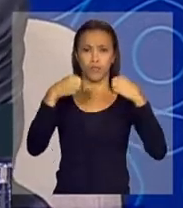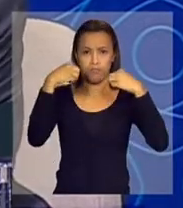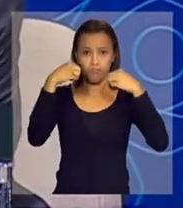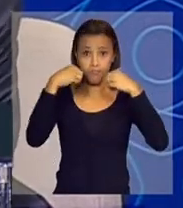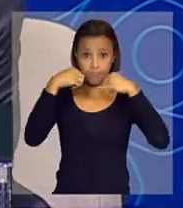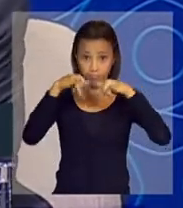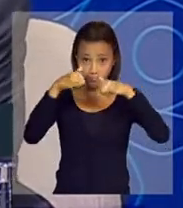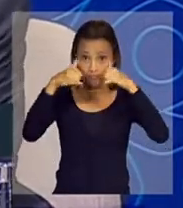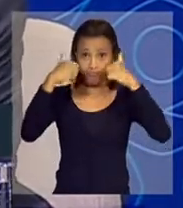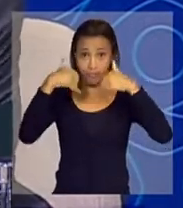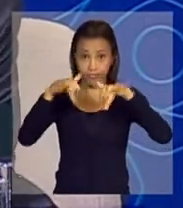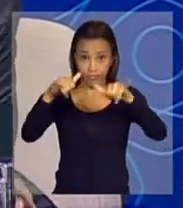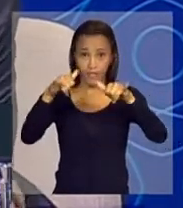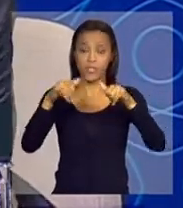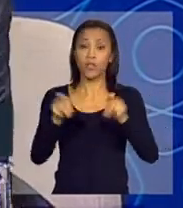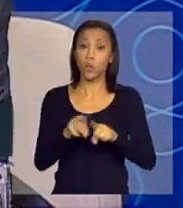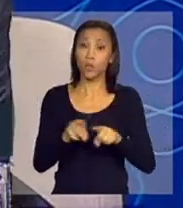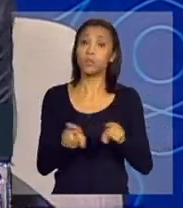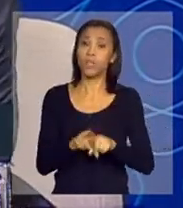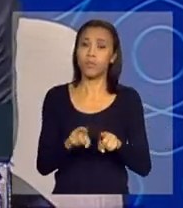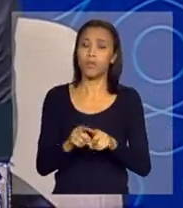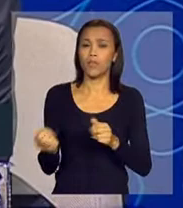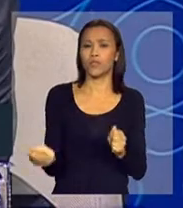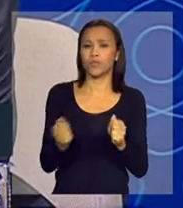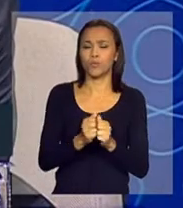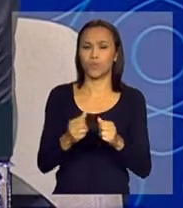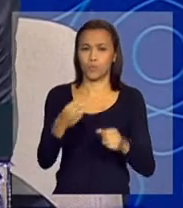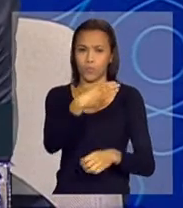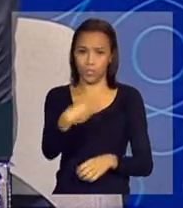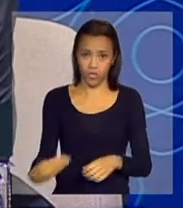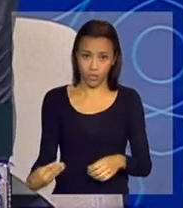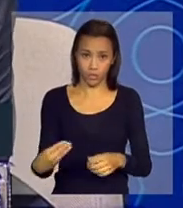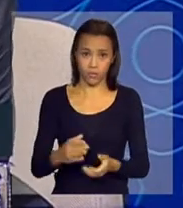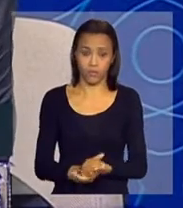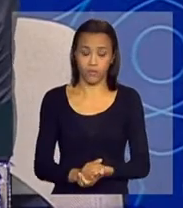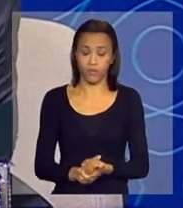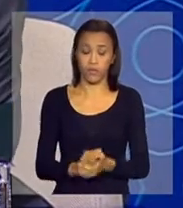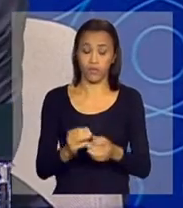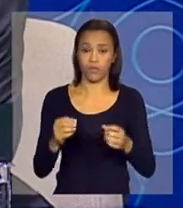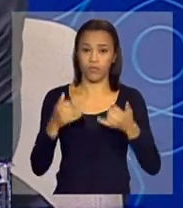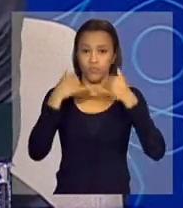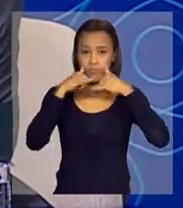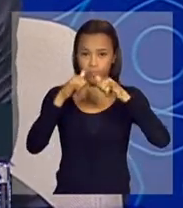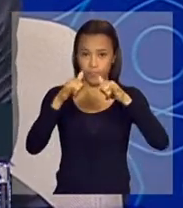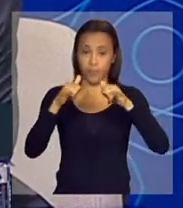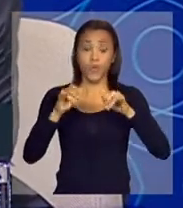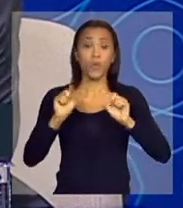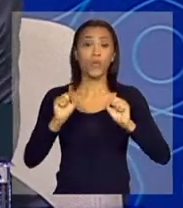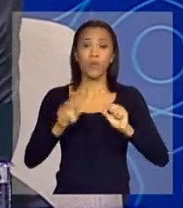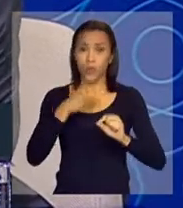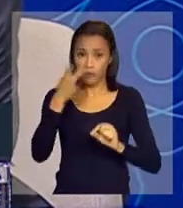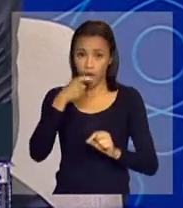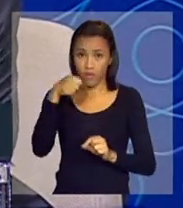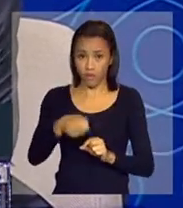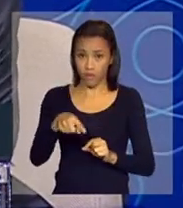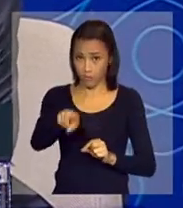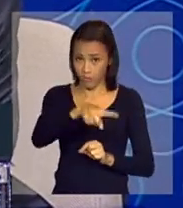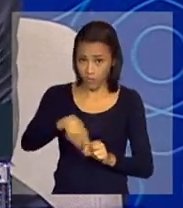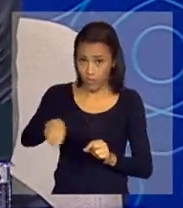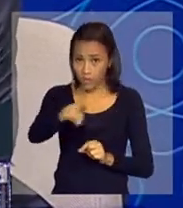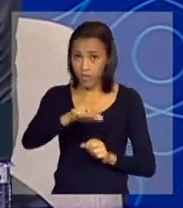participação do Ministério de Minas e Energia nas discussões. O que eu posso adiantar, em termos de informação concreta, é que